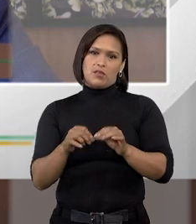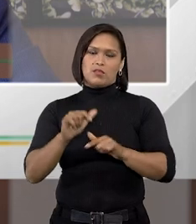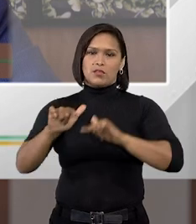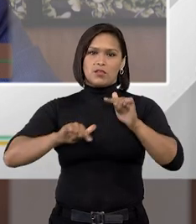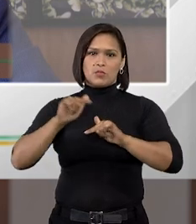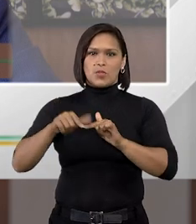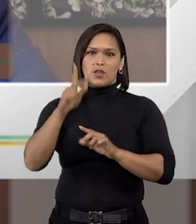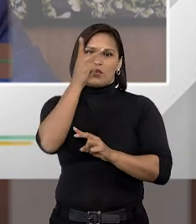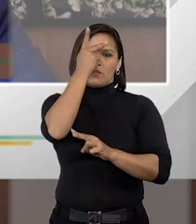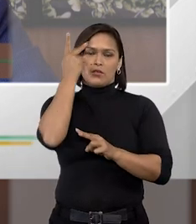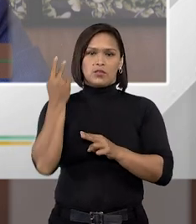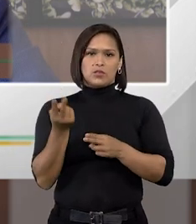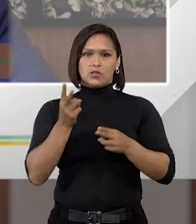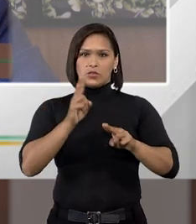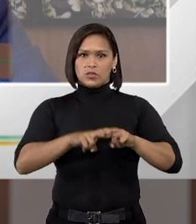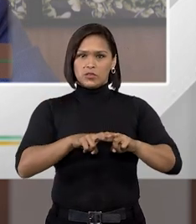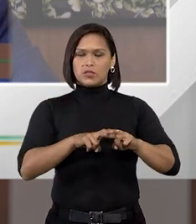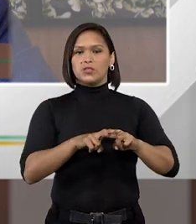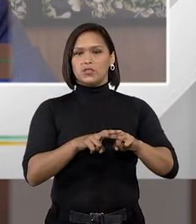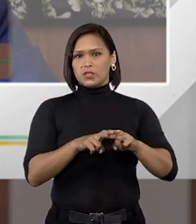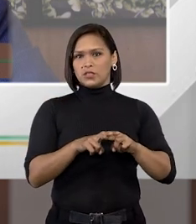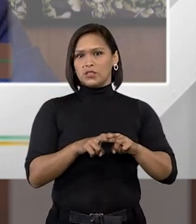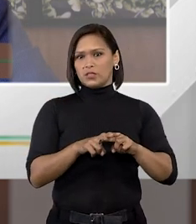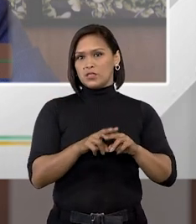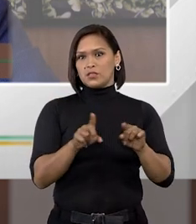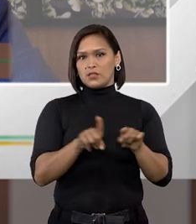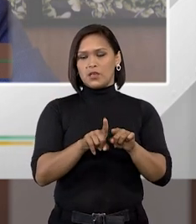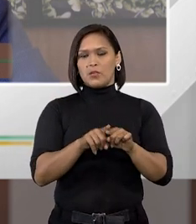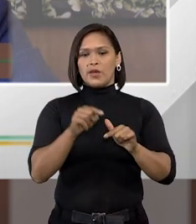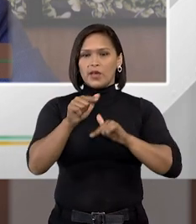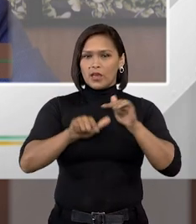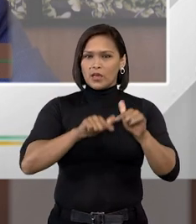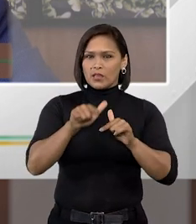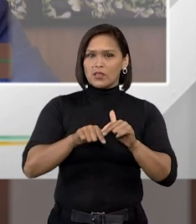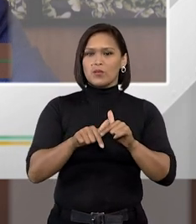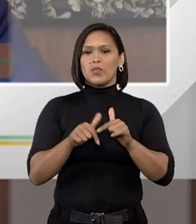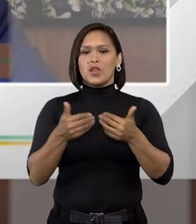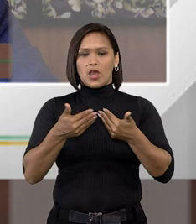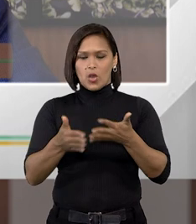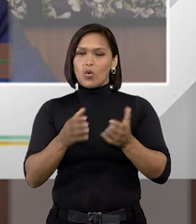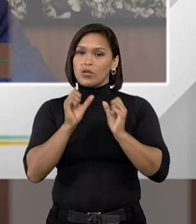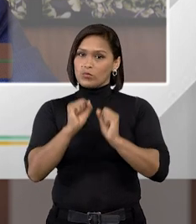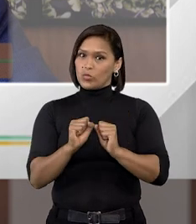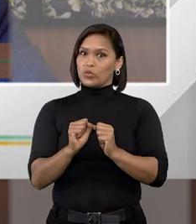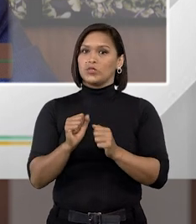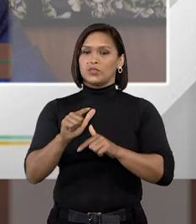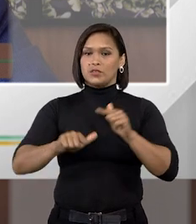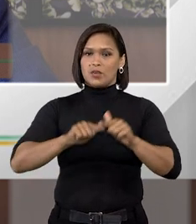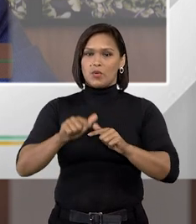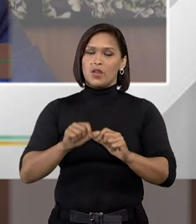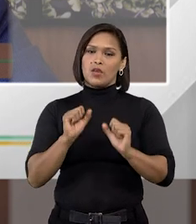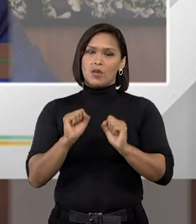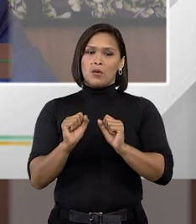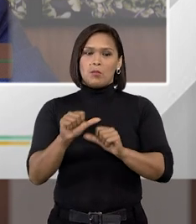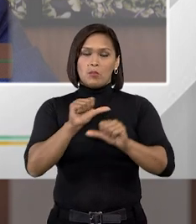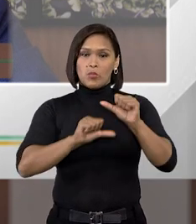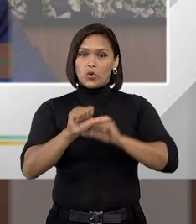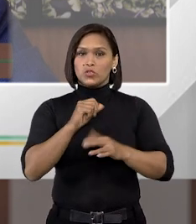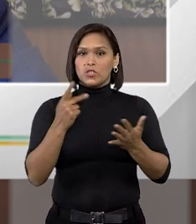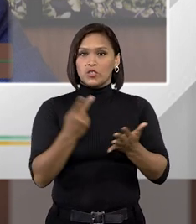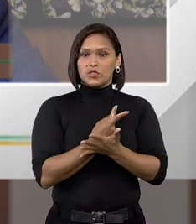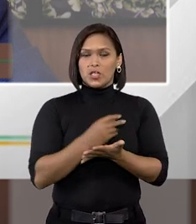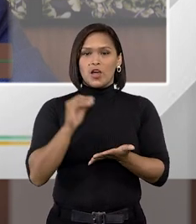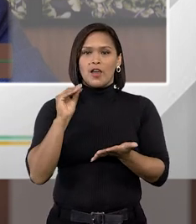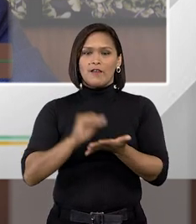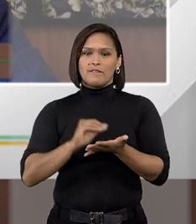do reeducando em trabalhar quando disponível o trabalho pode ocasionar